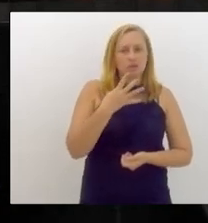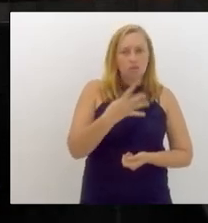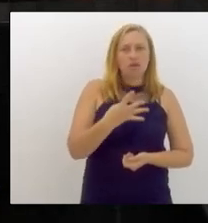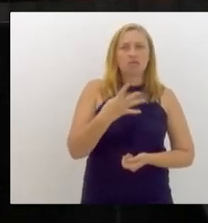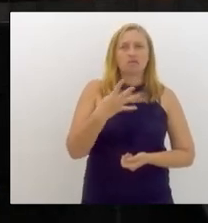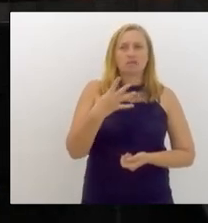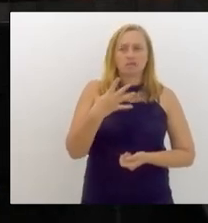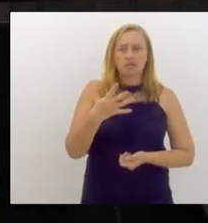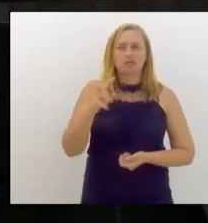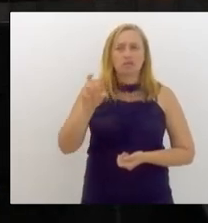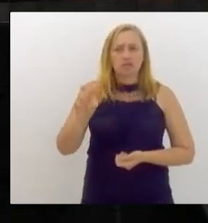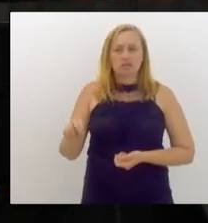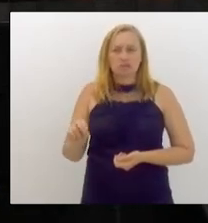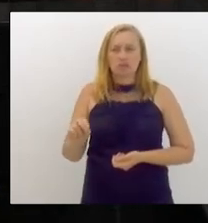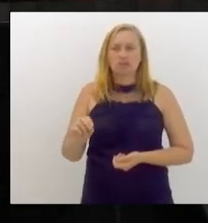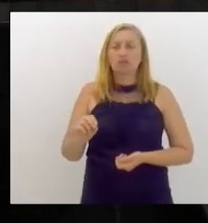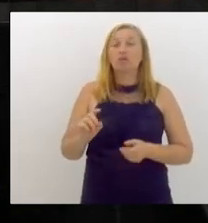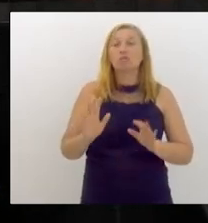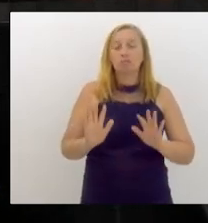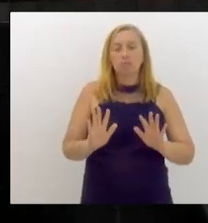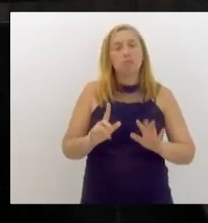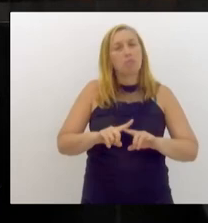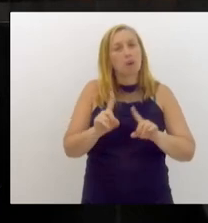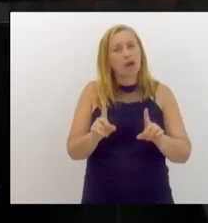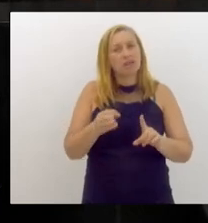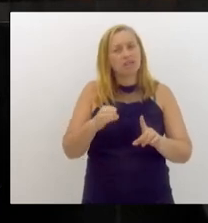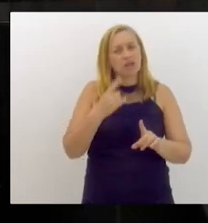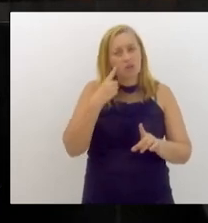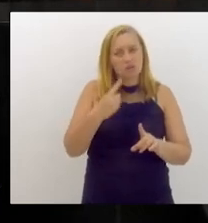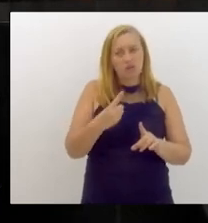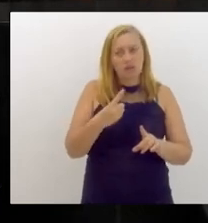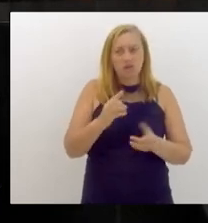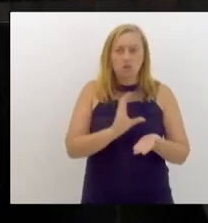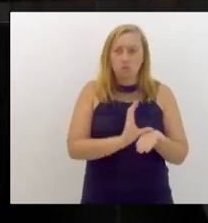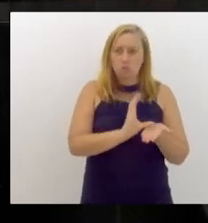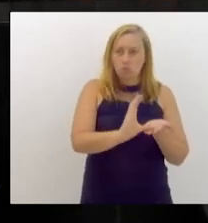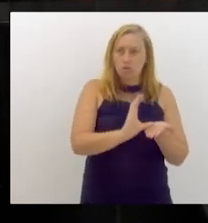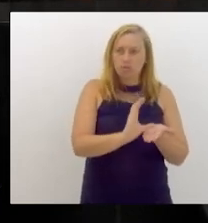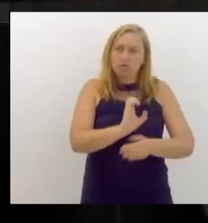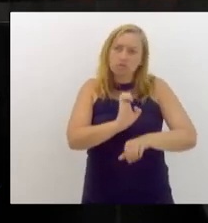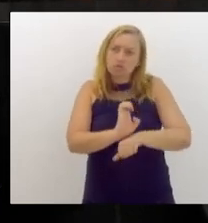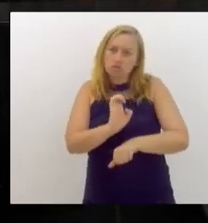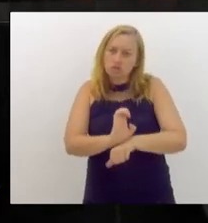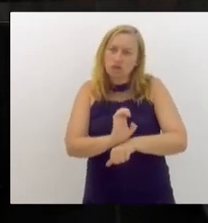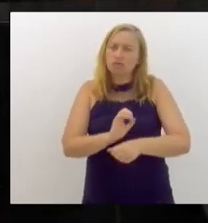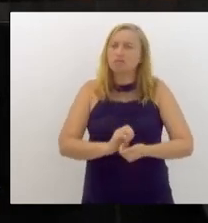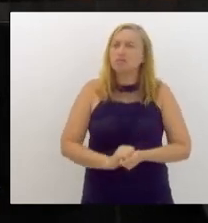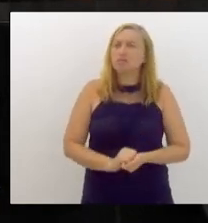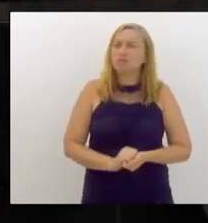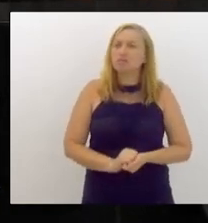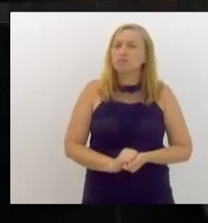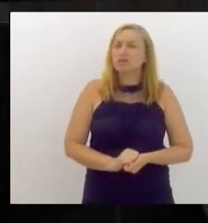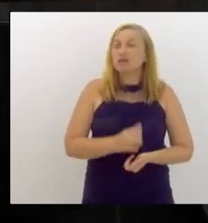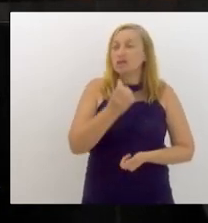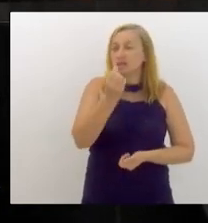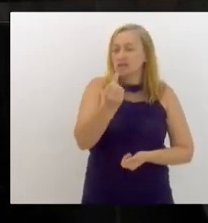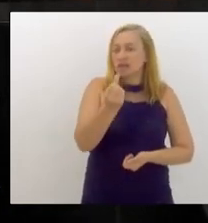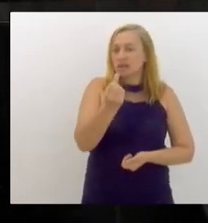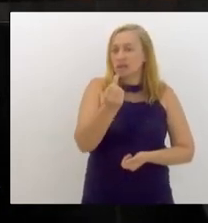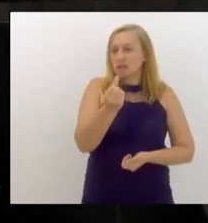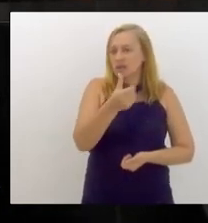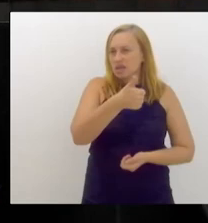muito dinheiro. Mas, se eu pegar o orçamento do Estado, a ordem de grandeza são R$ bilhões.